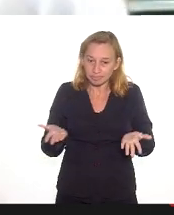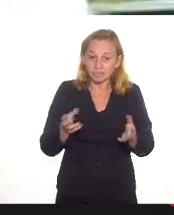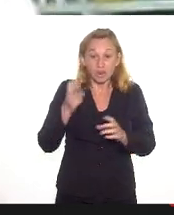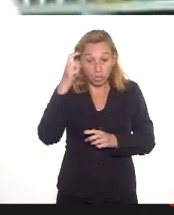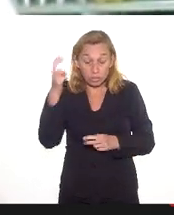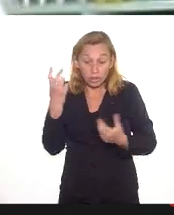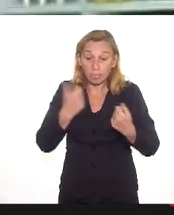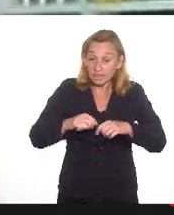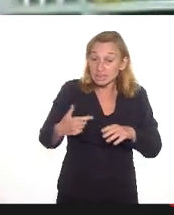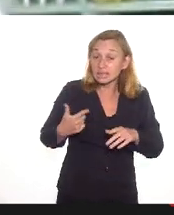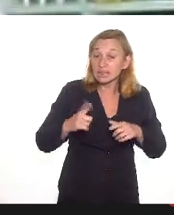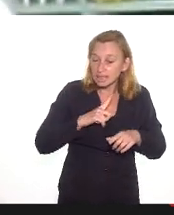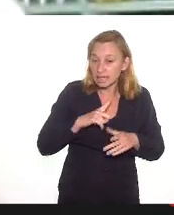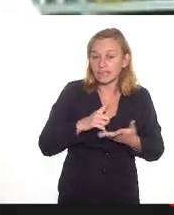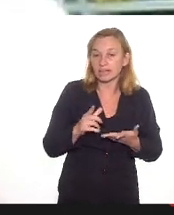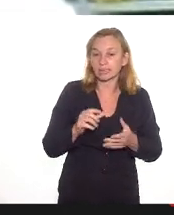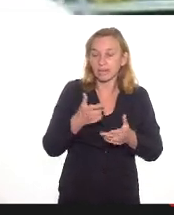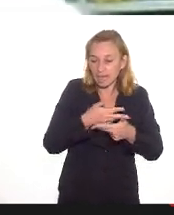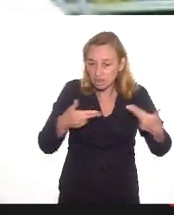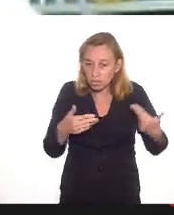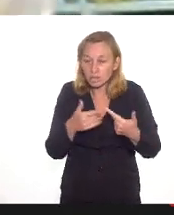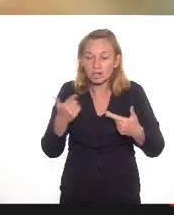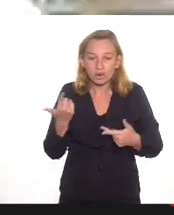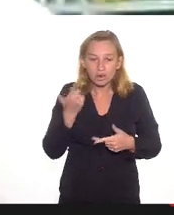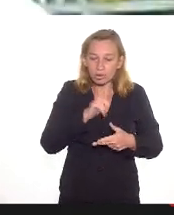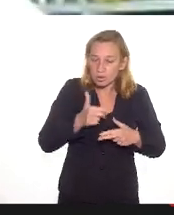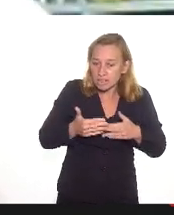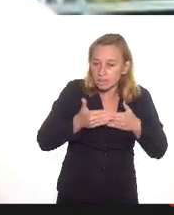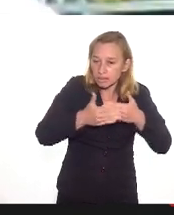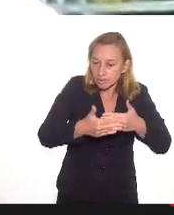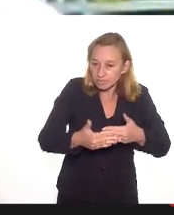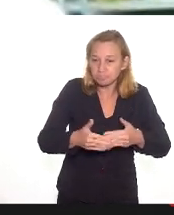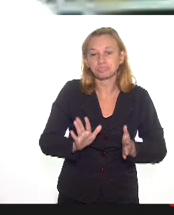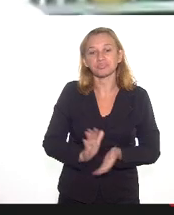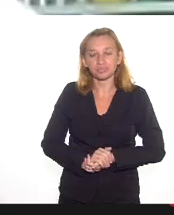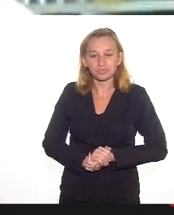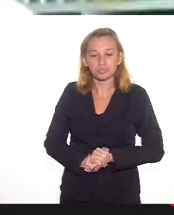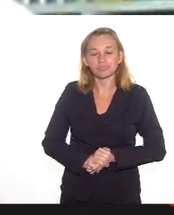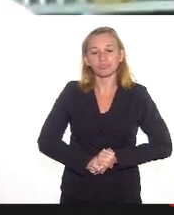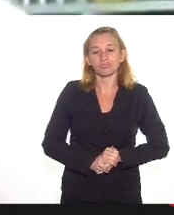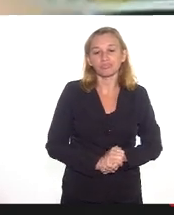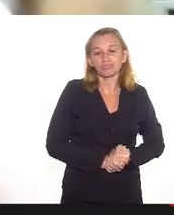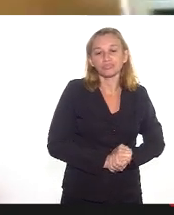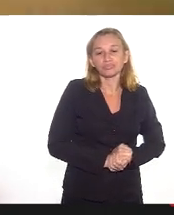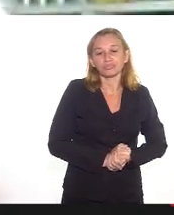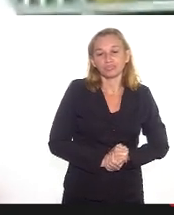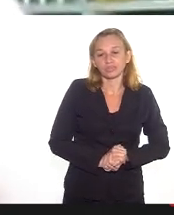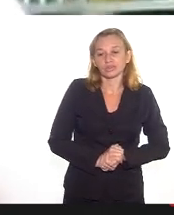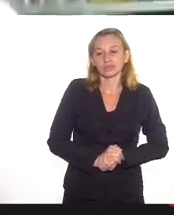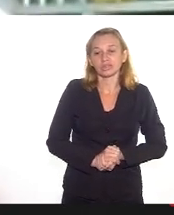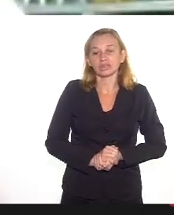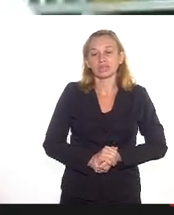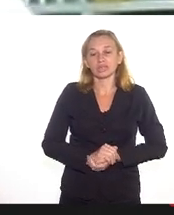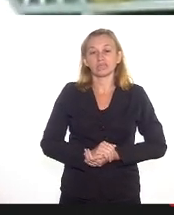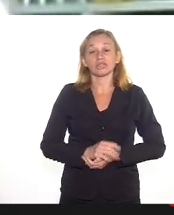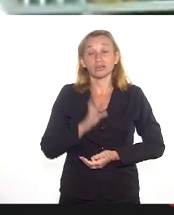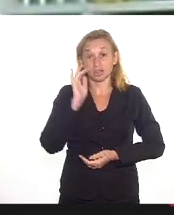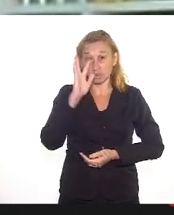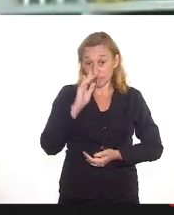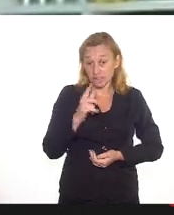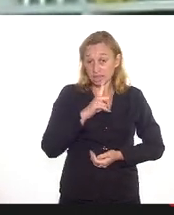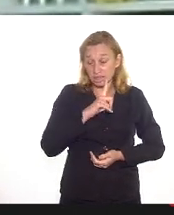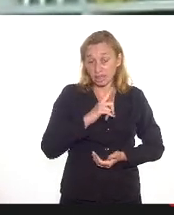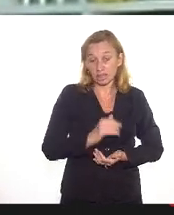elas têm que vir para que as coisas realmente caminhem no sentido que a gente deseja, da nossa utopia e da nossa esperança.